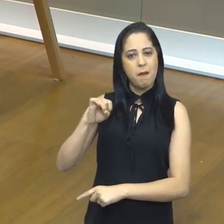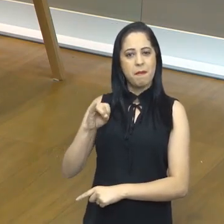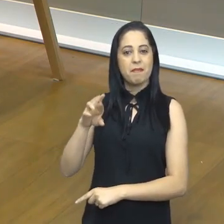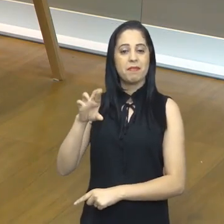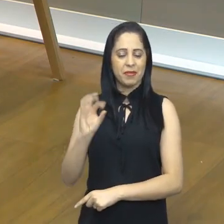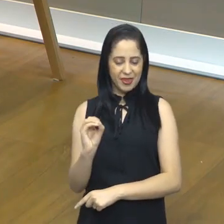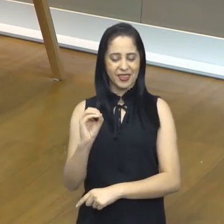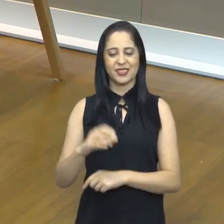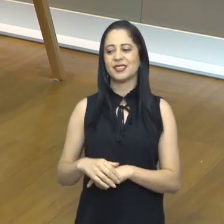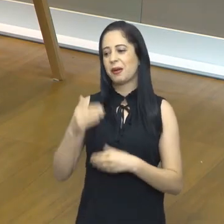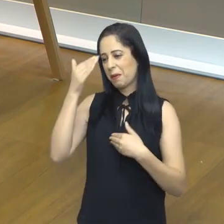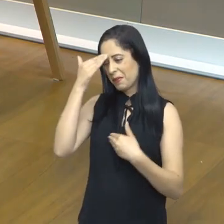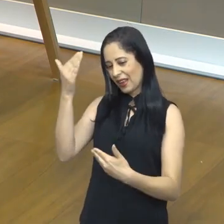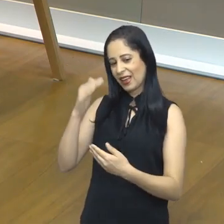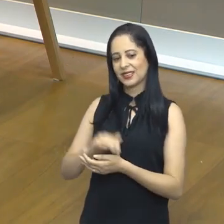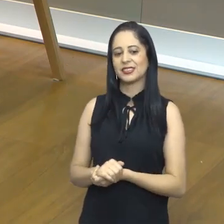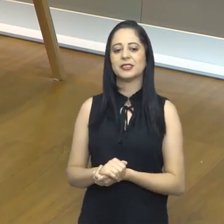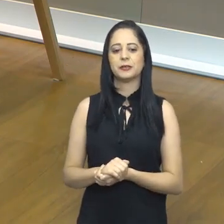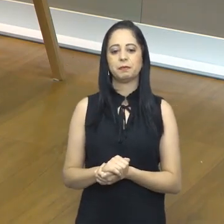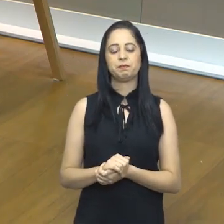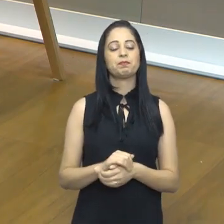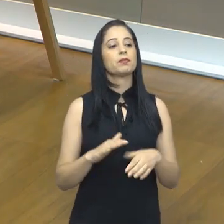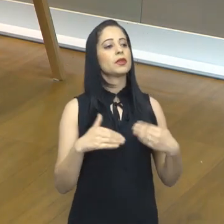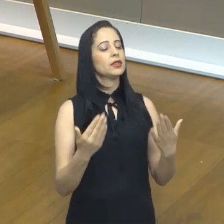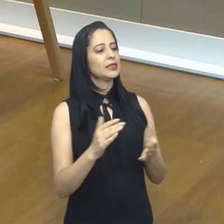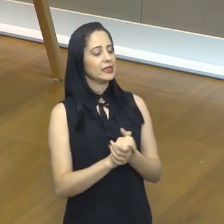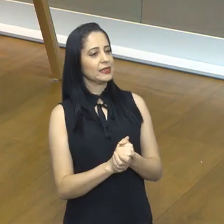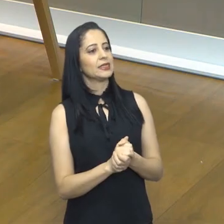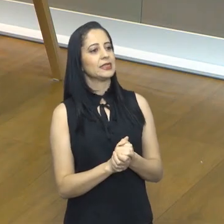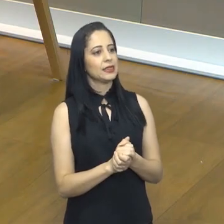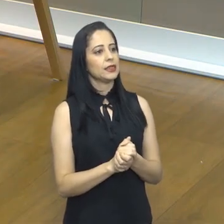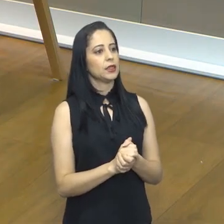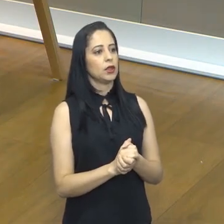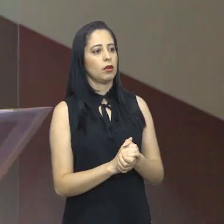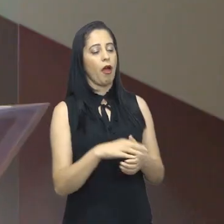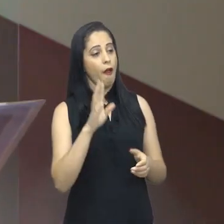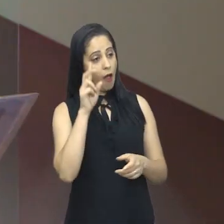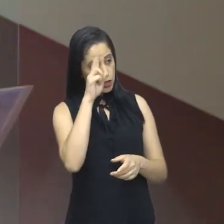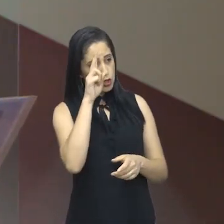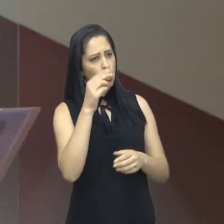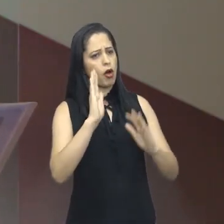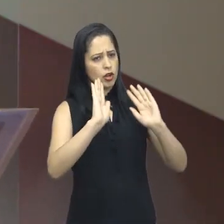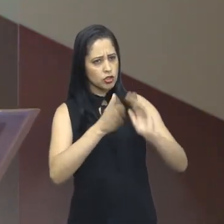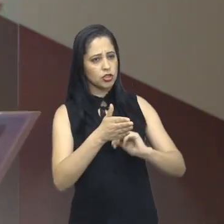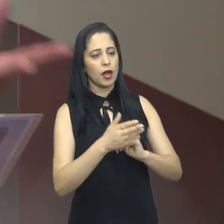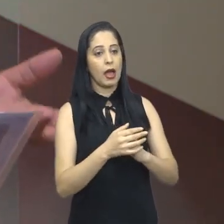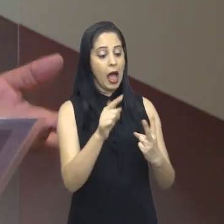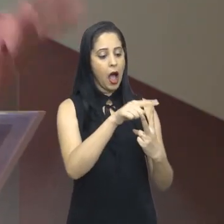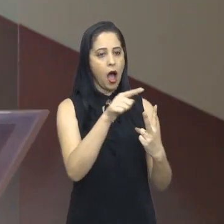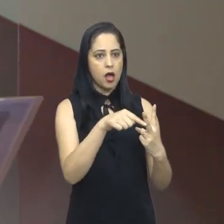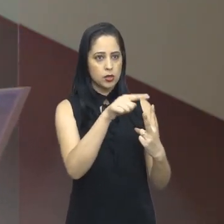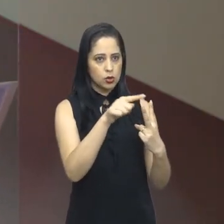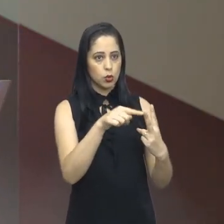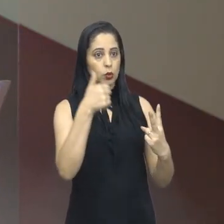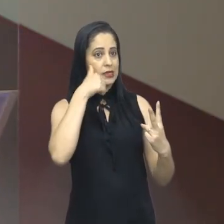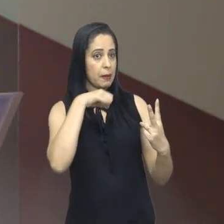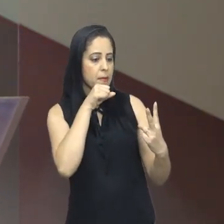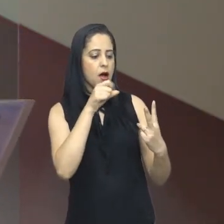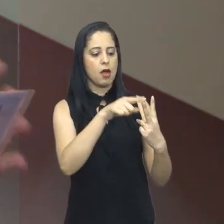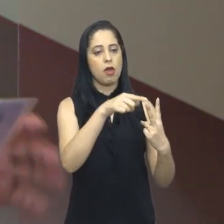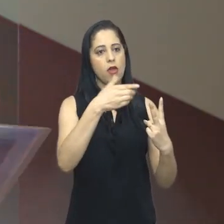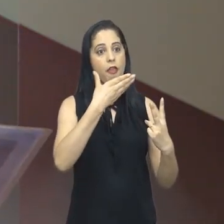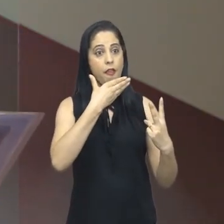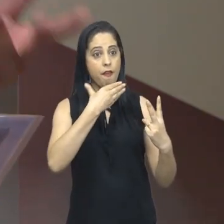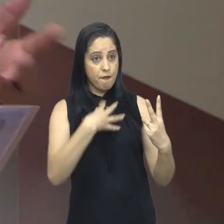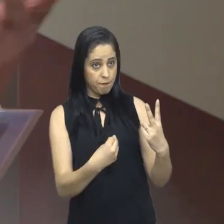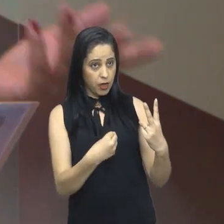convite. Nós que agradecemos. Doutor, nós acompanhamos na reportagem, né? No bloco anterior, que as duas relataram, tanto a mãe quanto a